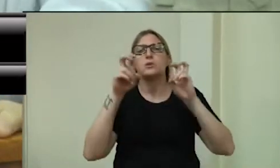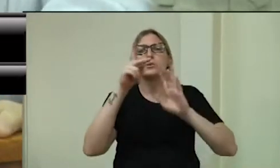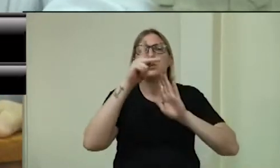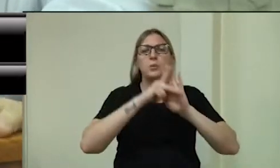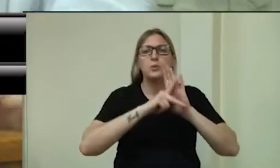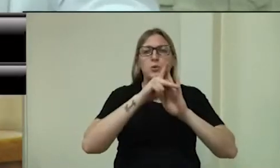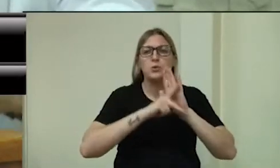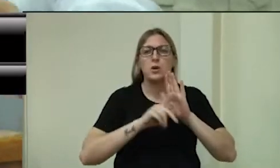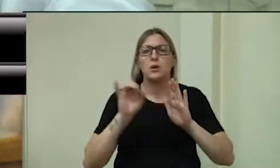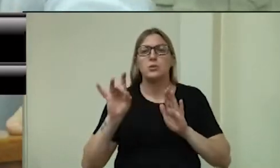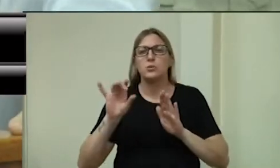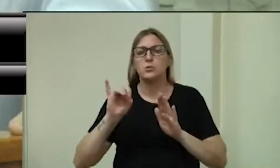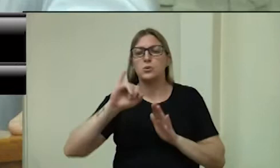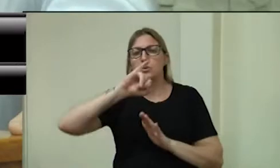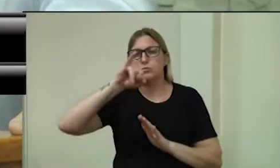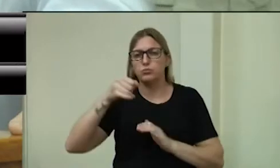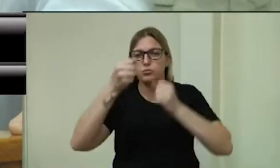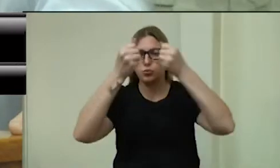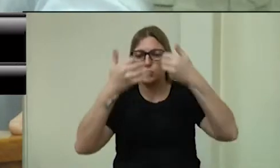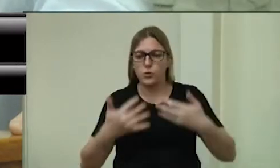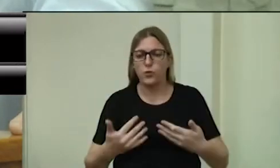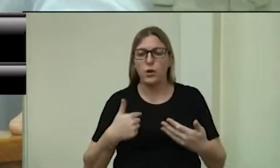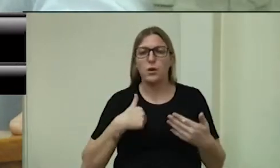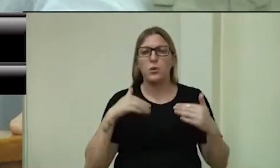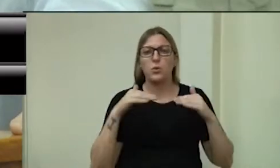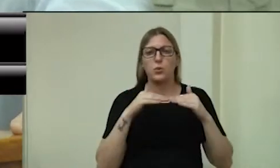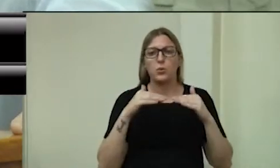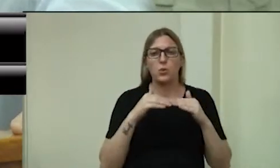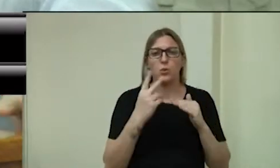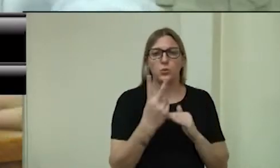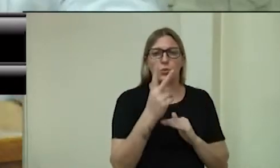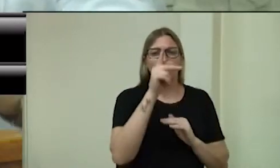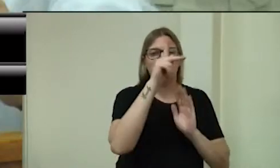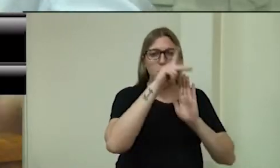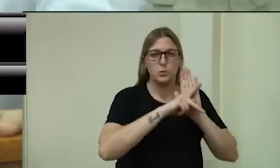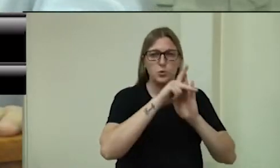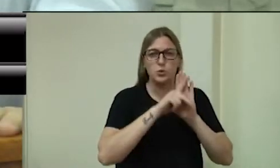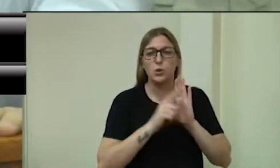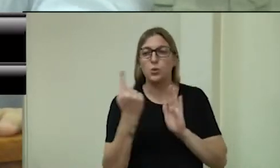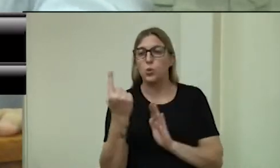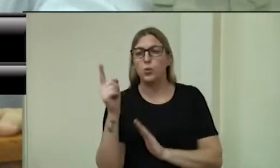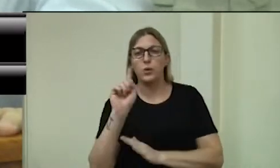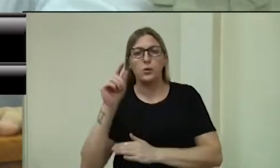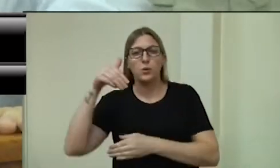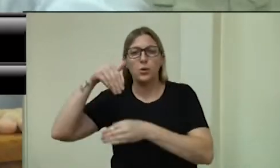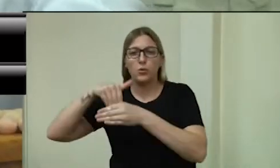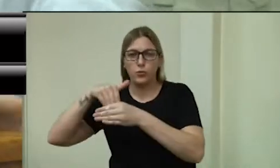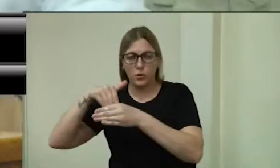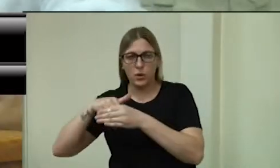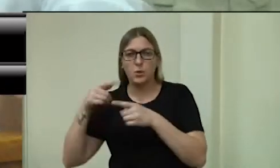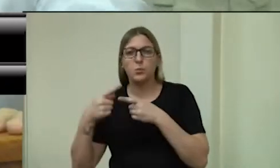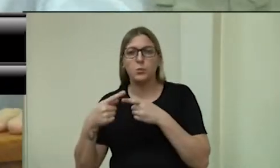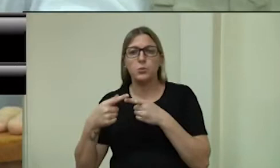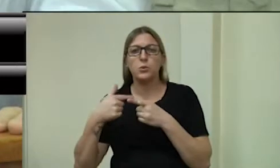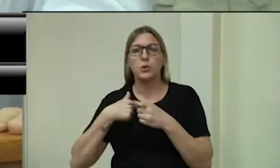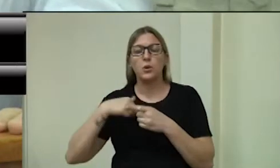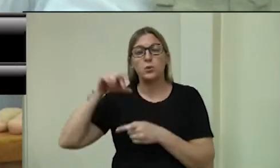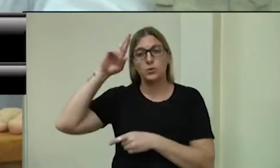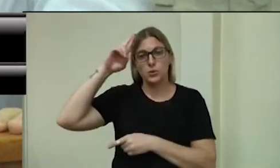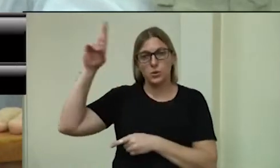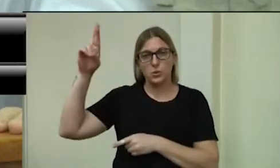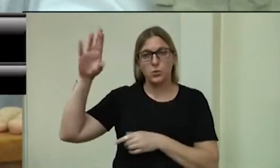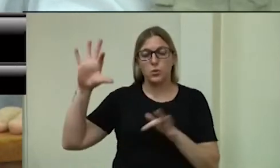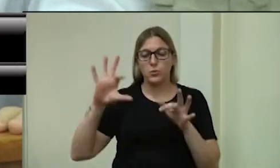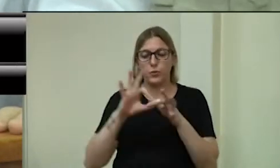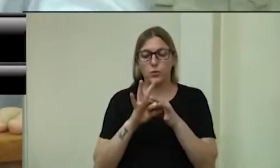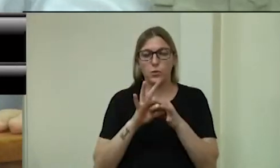fui favorável a dois dos projetos e em um deles eu me abstive porque sou diretor vinculado ao clube Ipiranga e